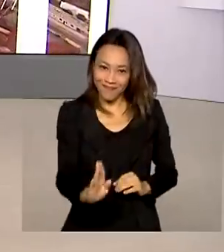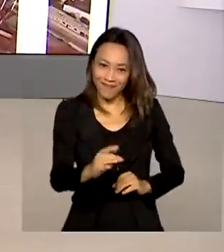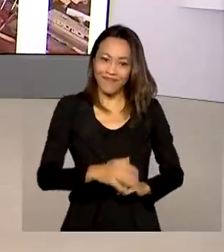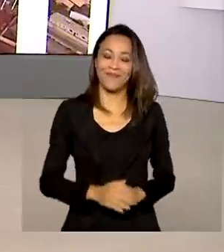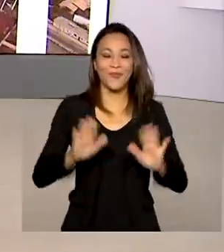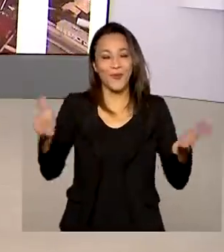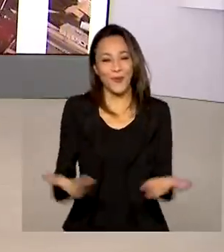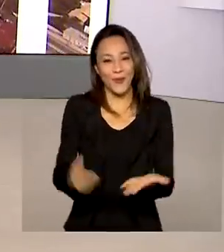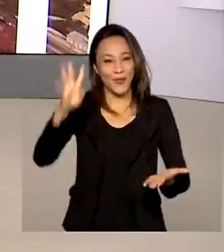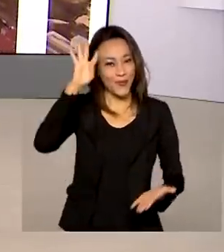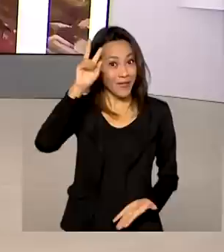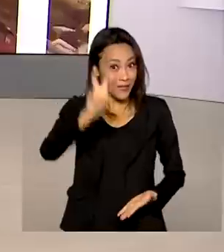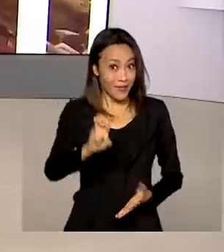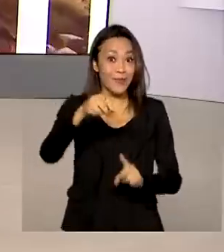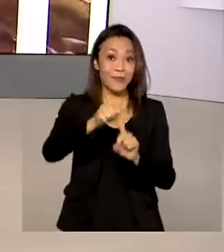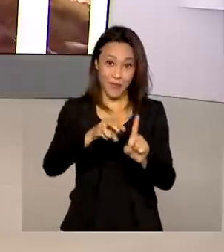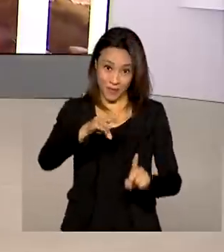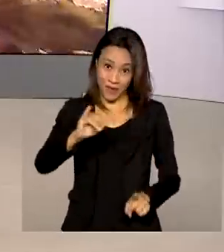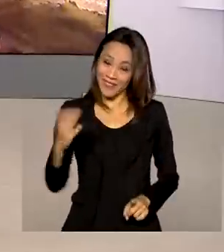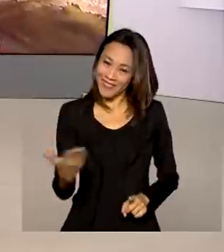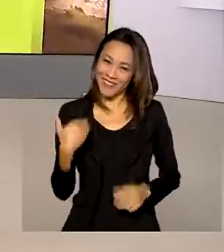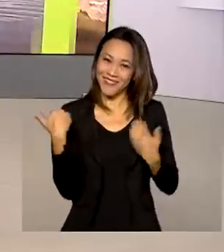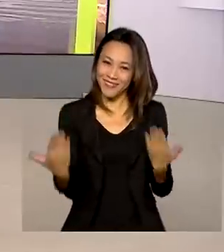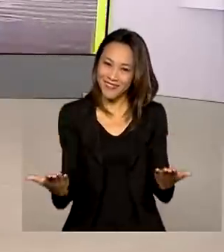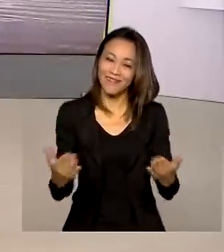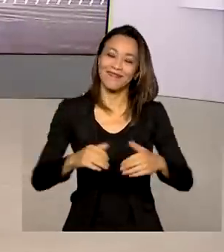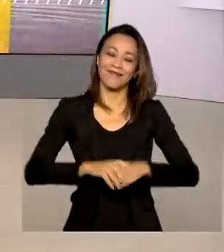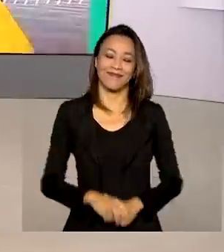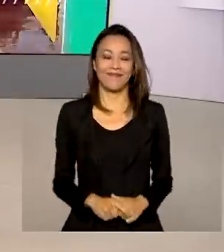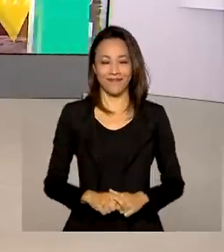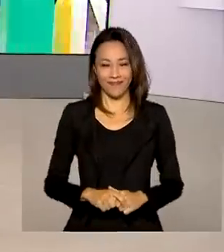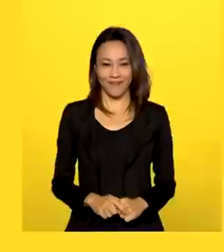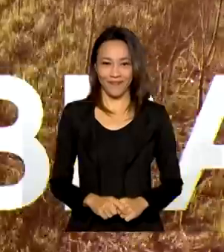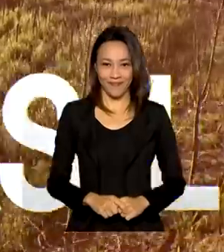Quarta-feira, 5 de maio, o Brasil em Dia está no ar.